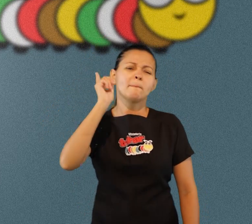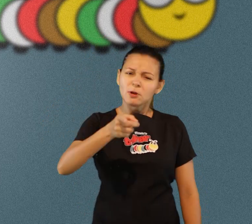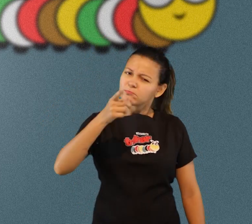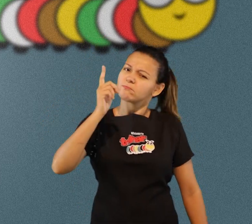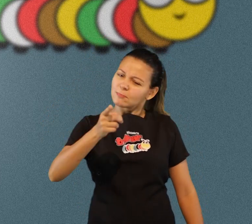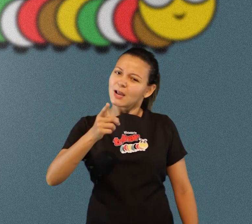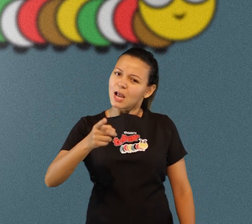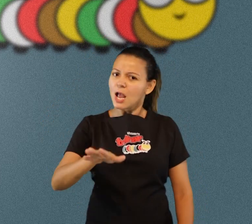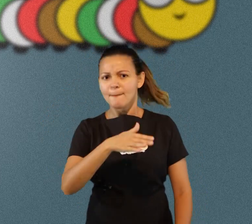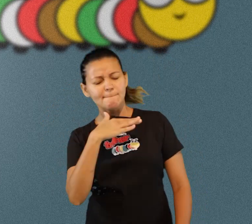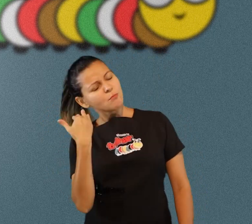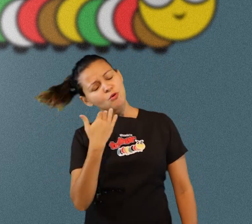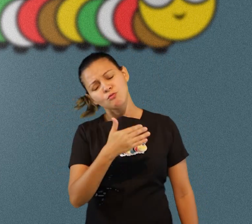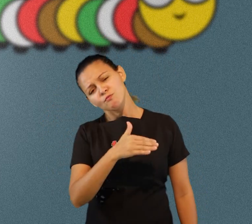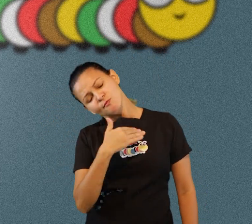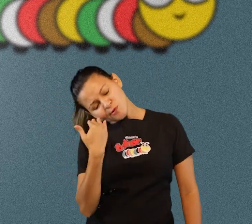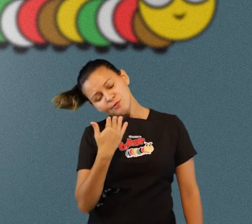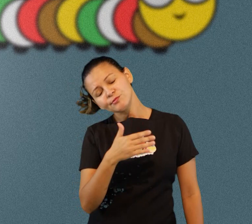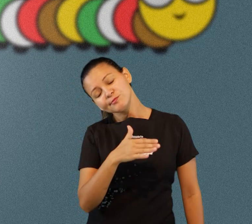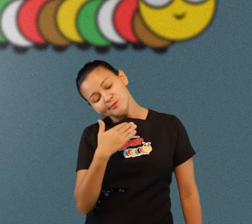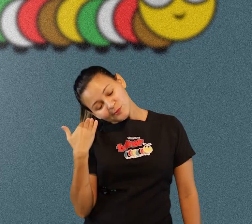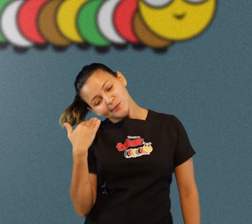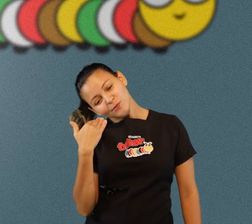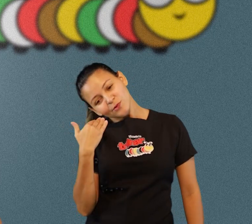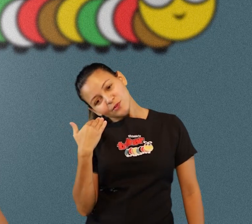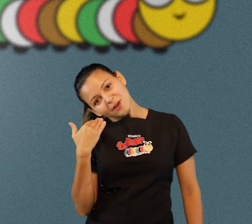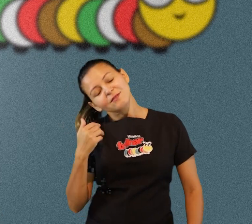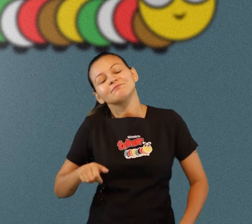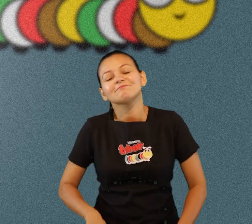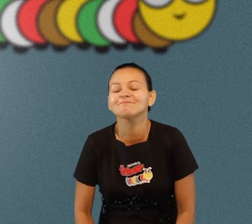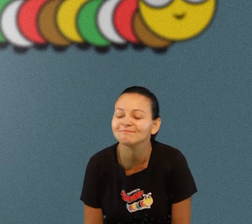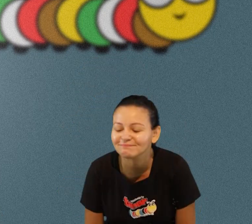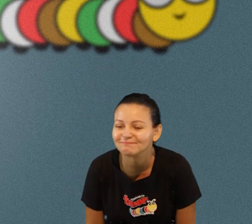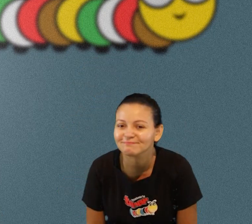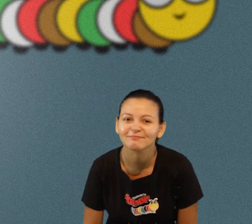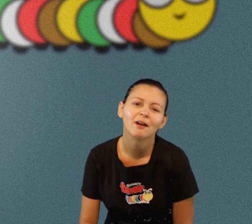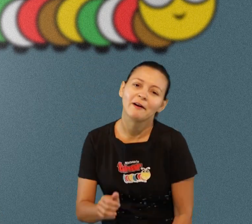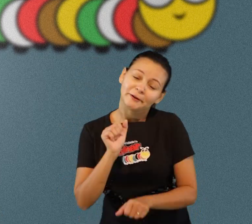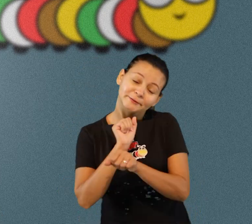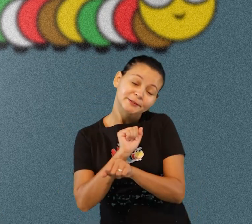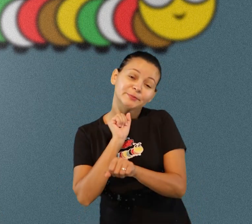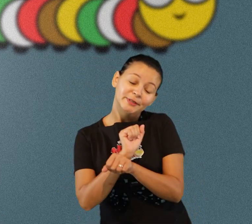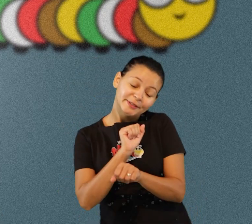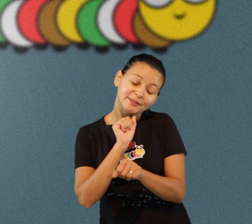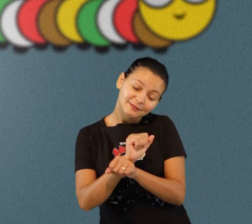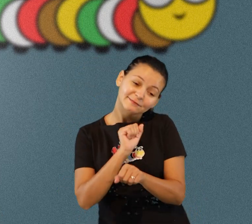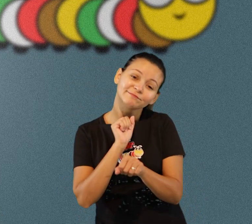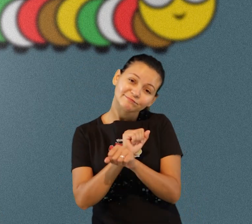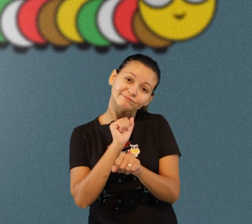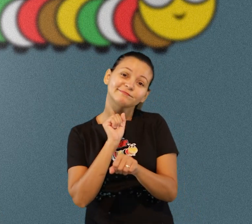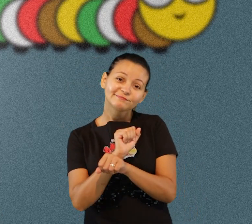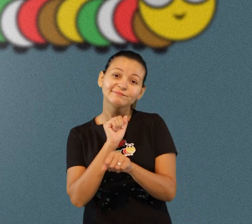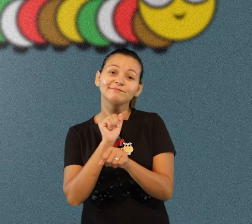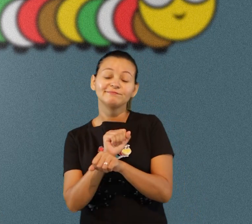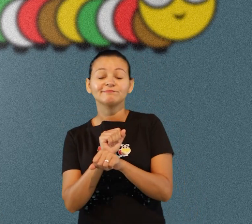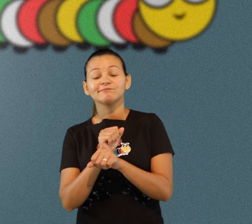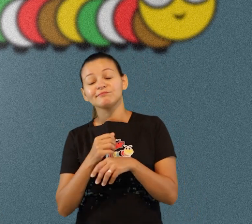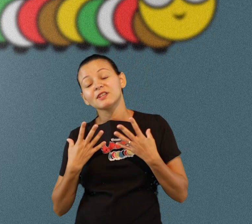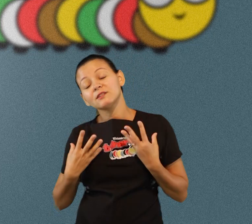ou a tia fica morto morto morto morto aí você fica lá deitado esperando né da hora aí você vai